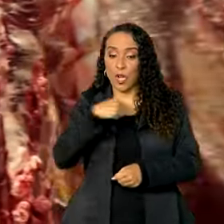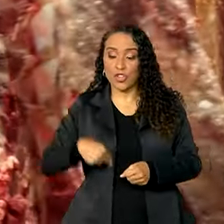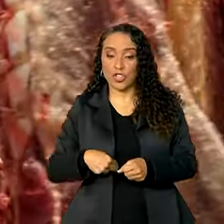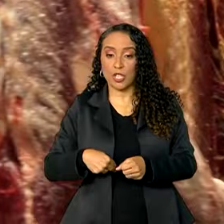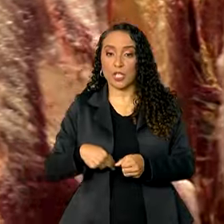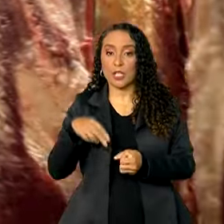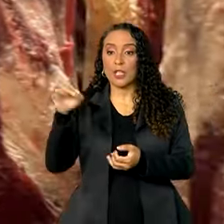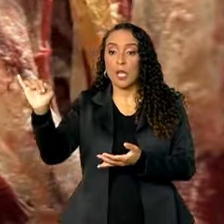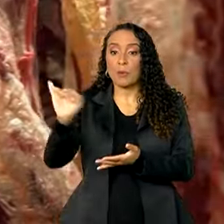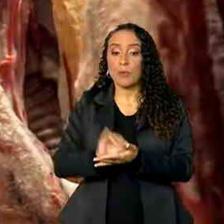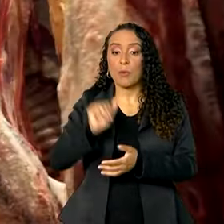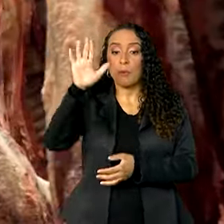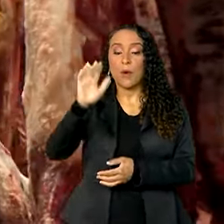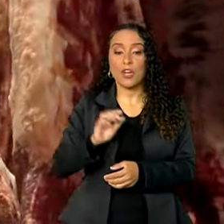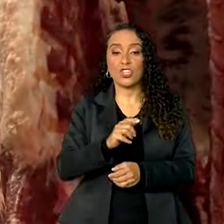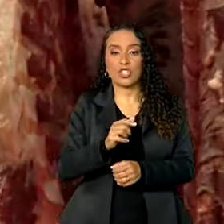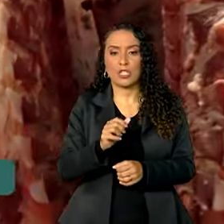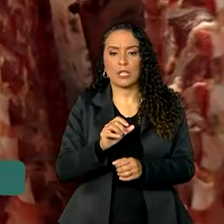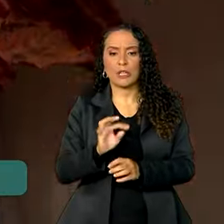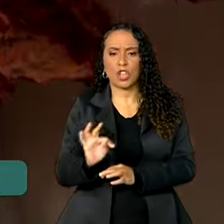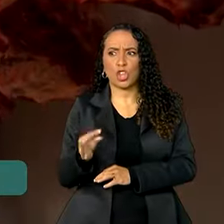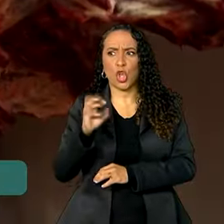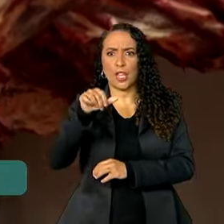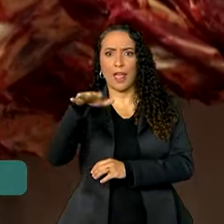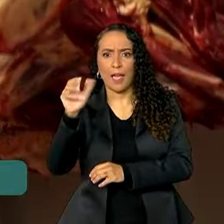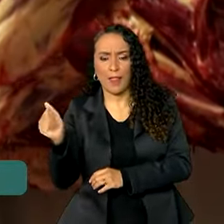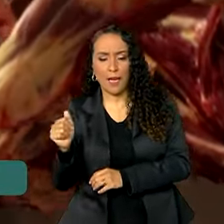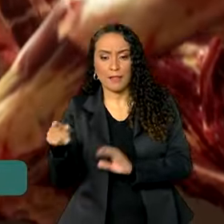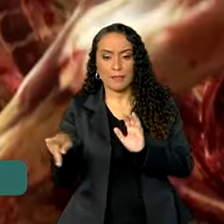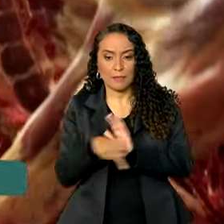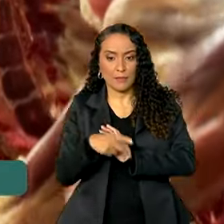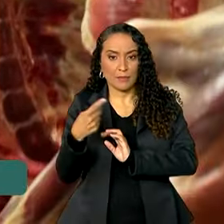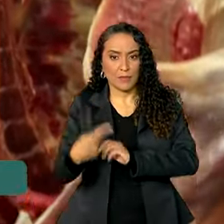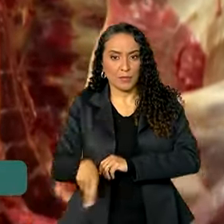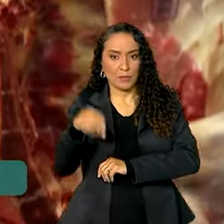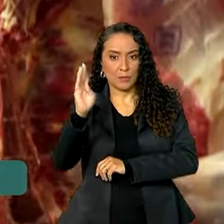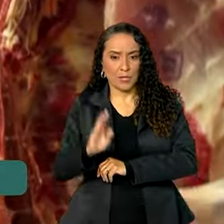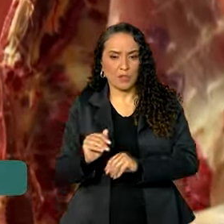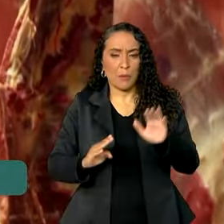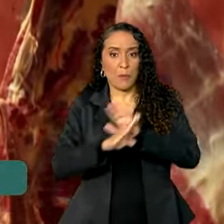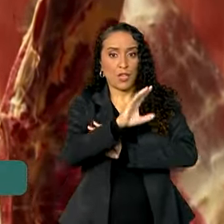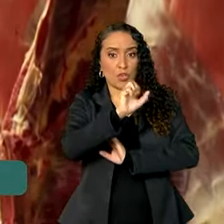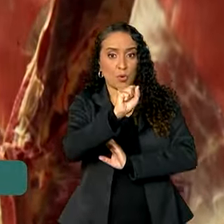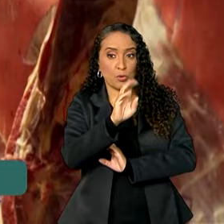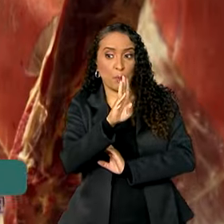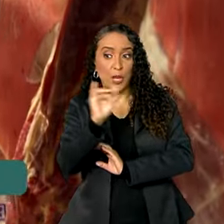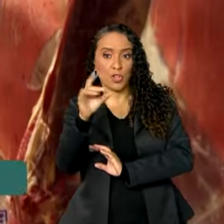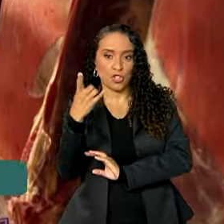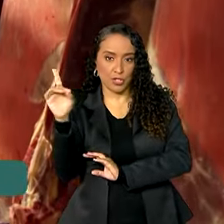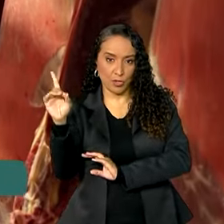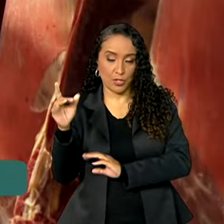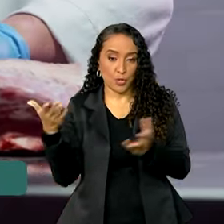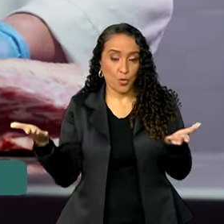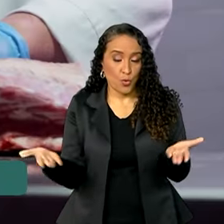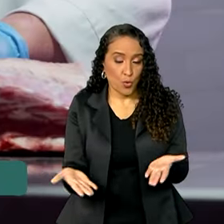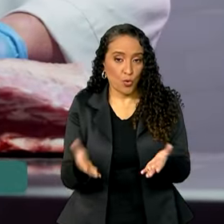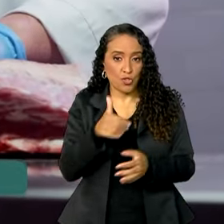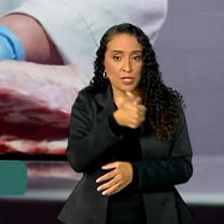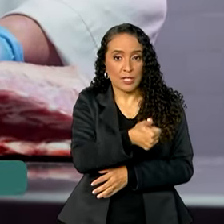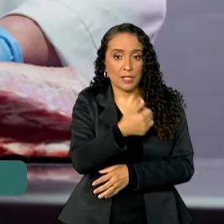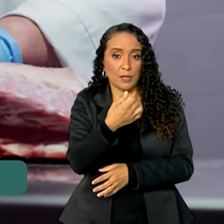2 milhões de toneladas de carnes do Brasil, ultrapassando 8 bilhões de dólares. Atualmente,